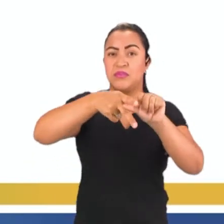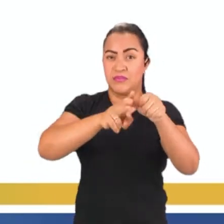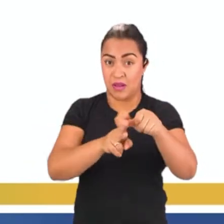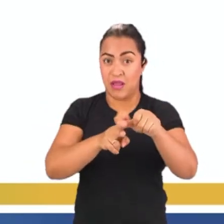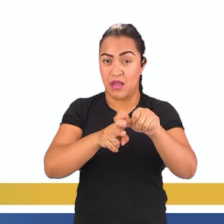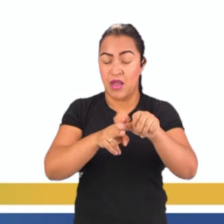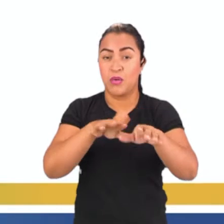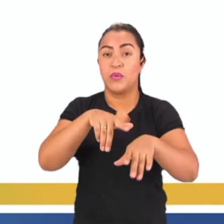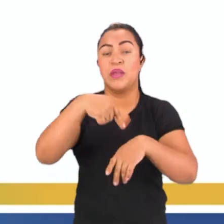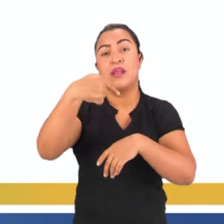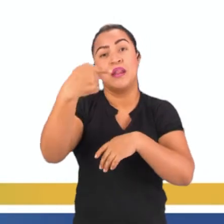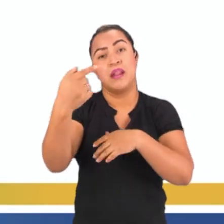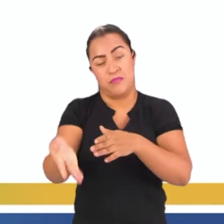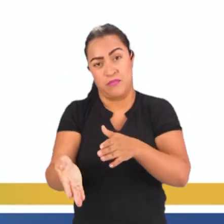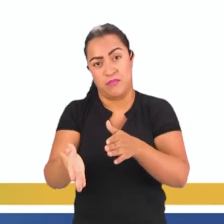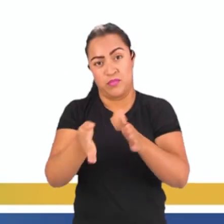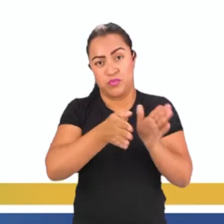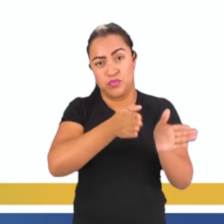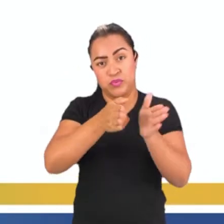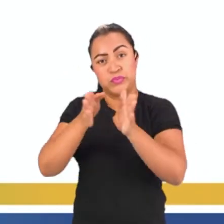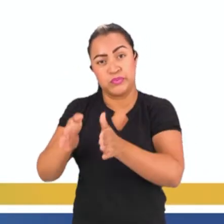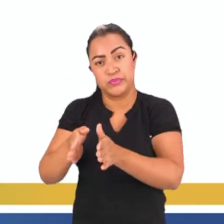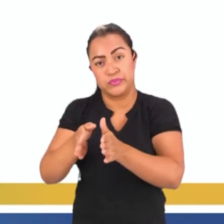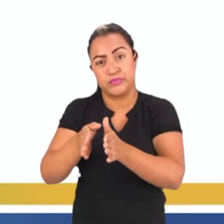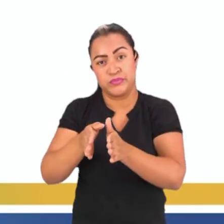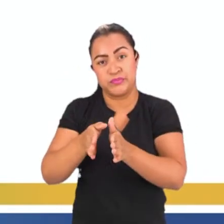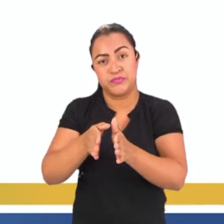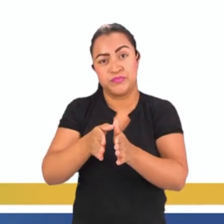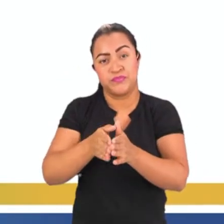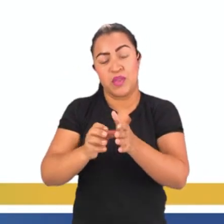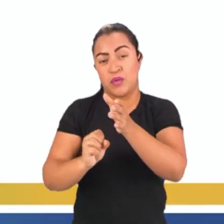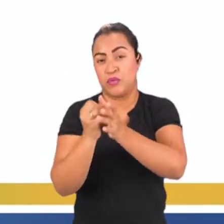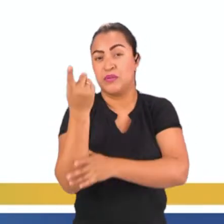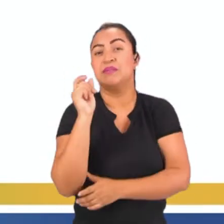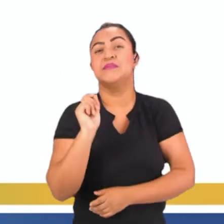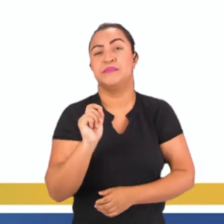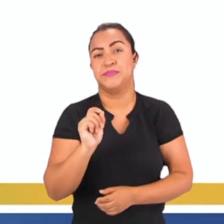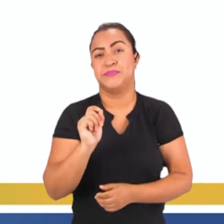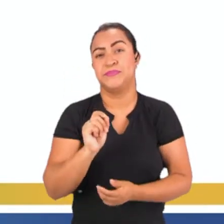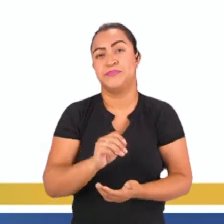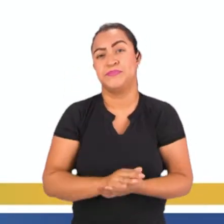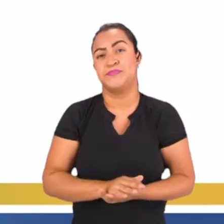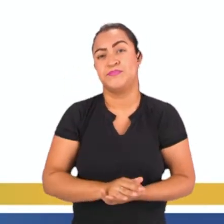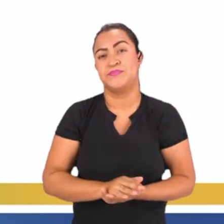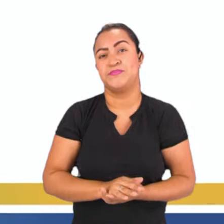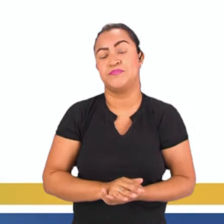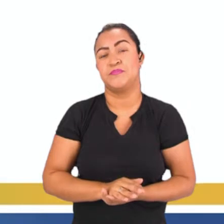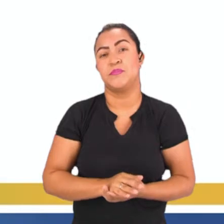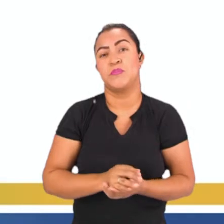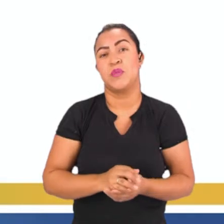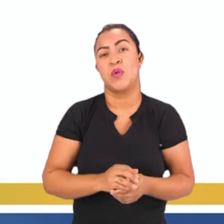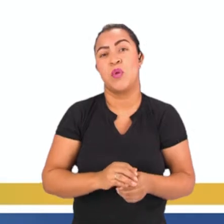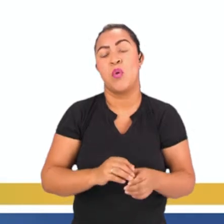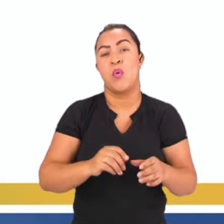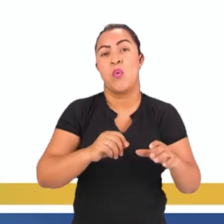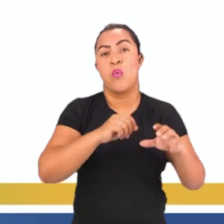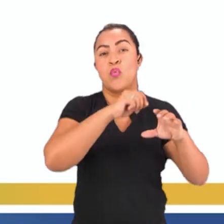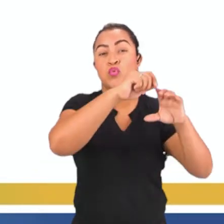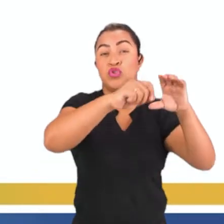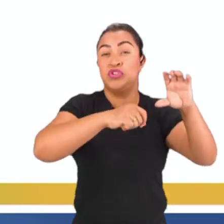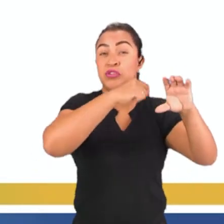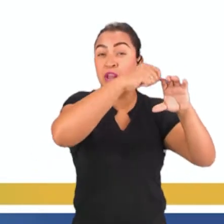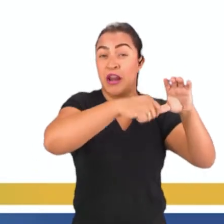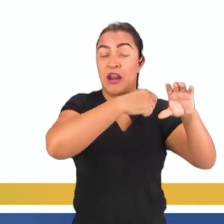As turbinas vão começar a girar. E a partir do momento, o que é vai acontecer? Vai ocorrer o quê? O gerador é o que vai,